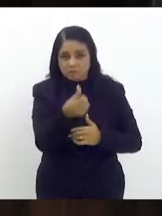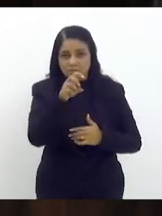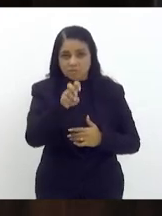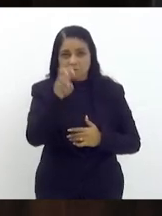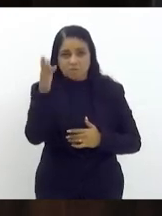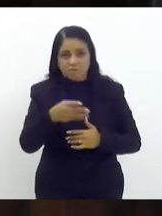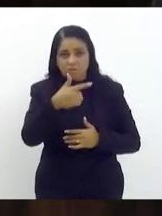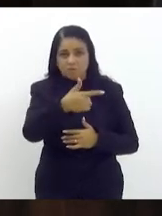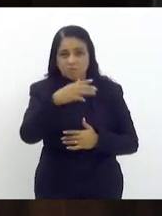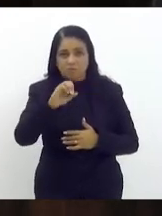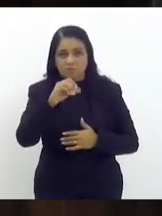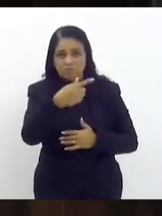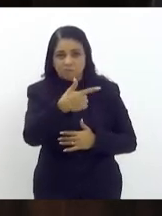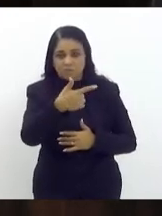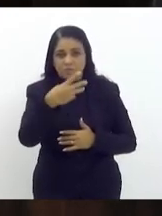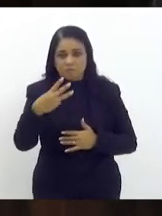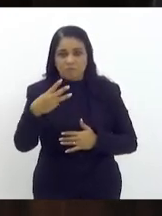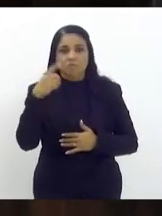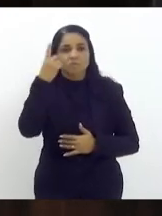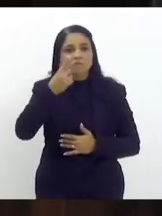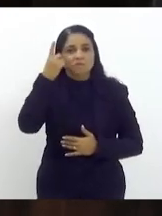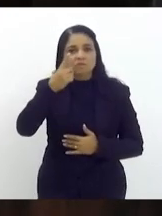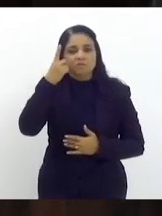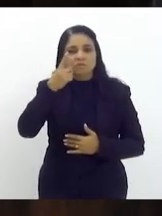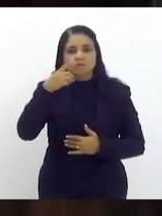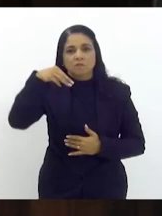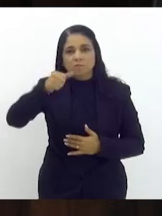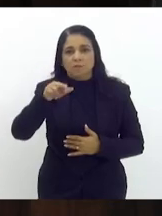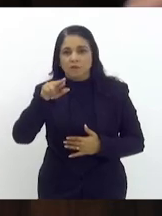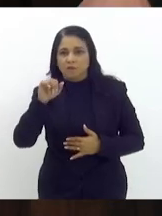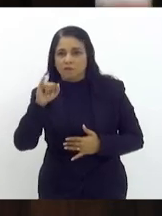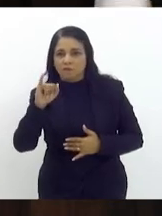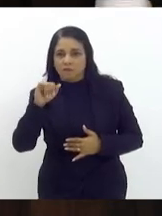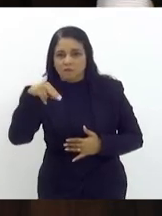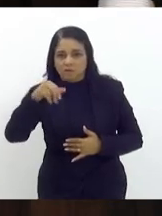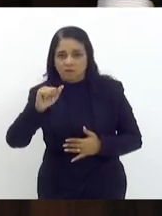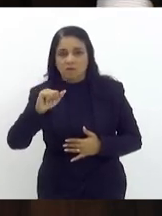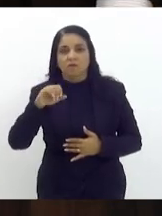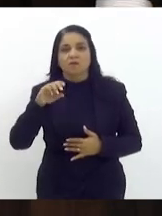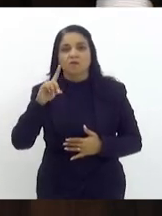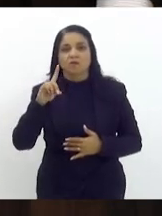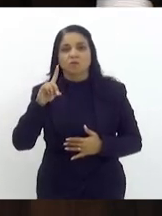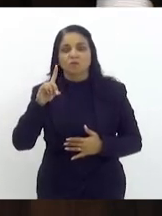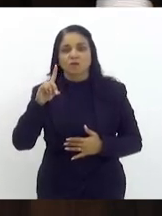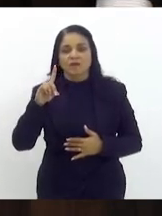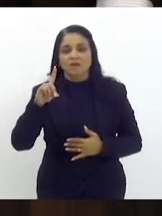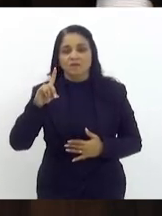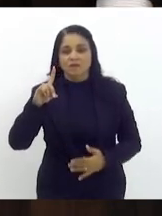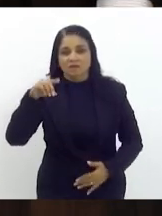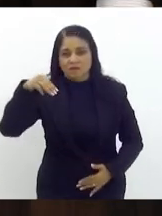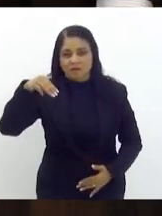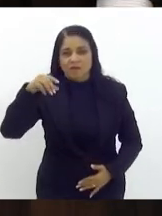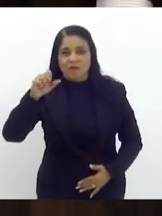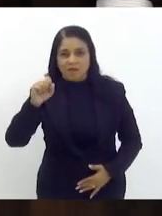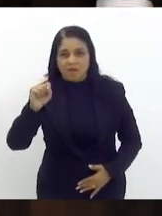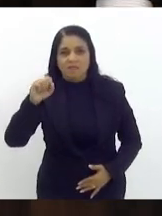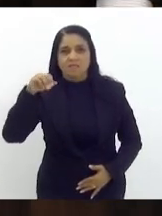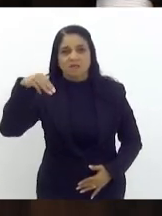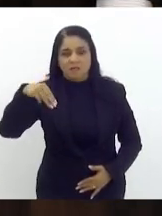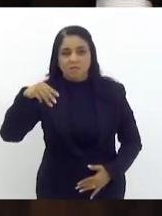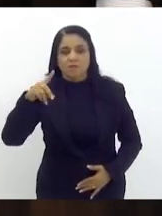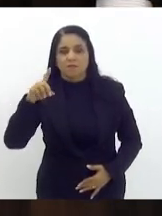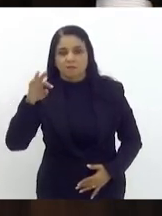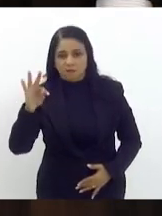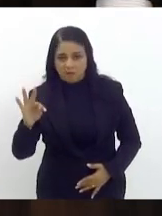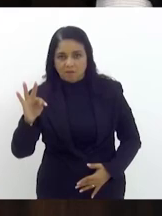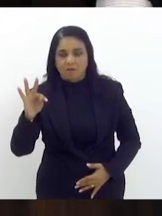barra 2023 de autoria da deputada Marina do SMT que institui a política estadual